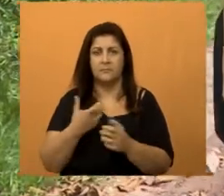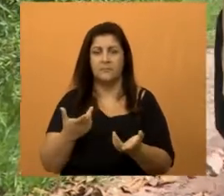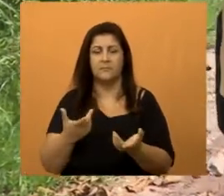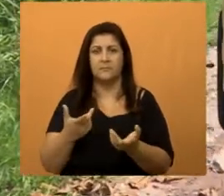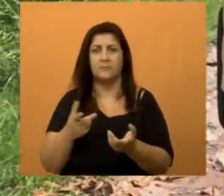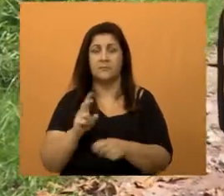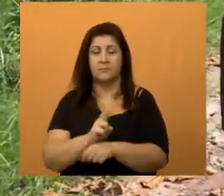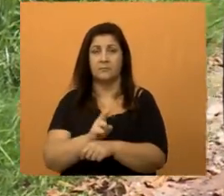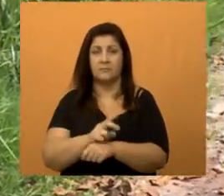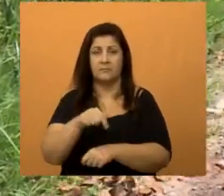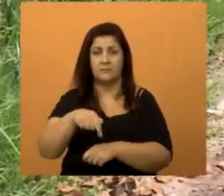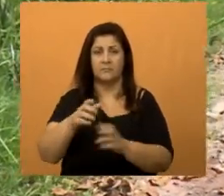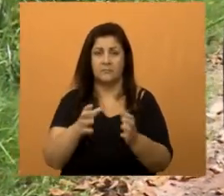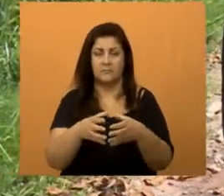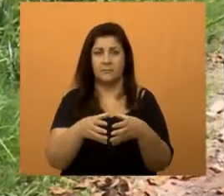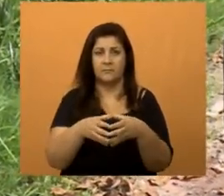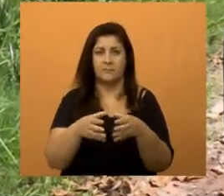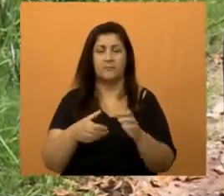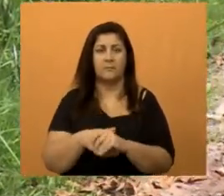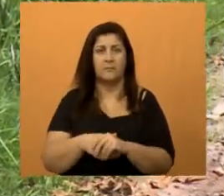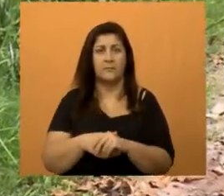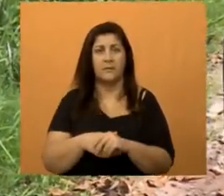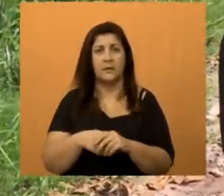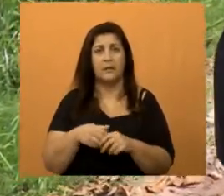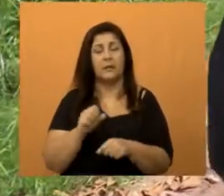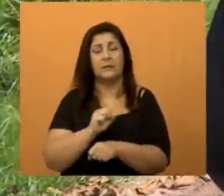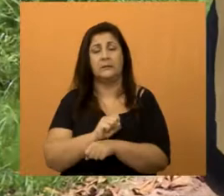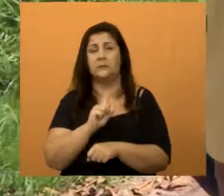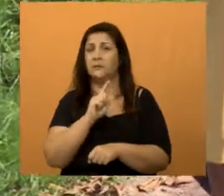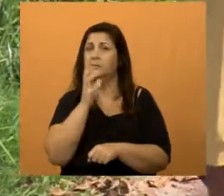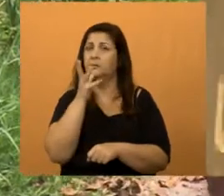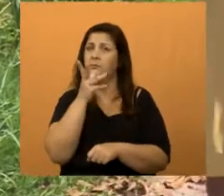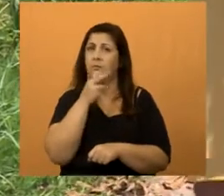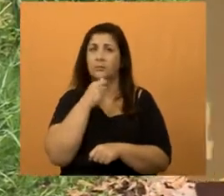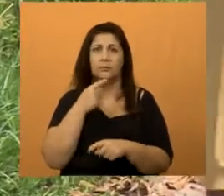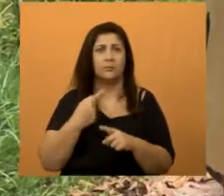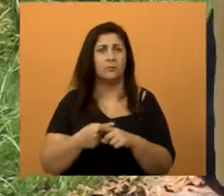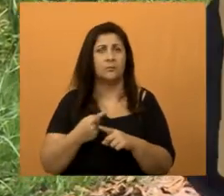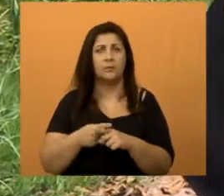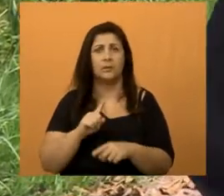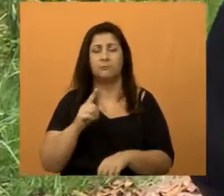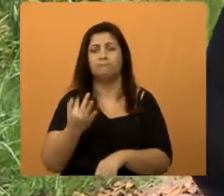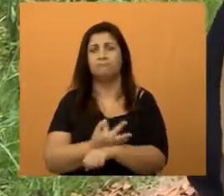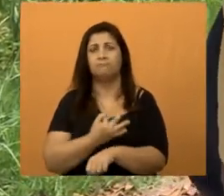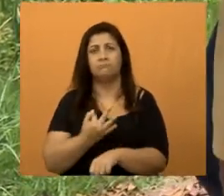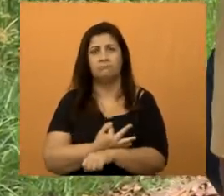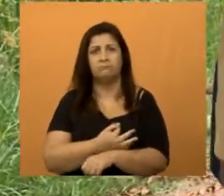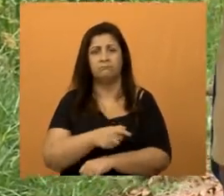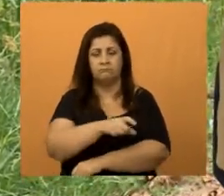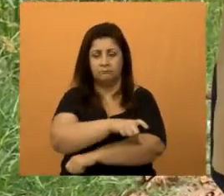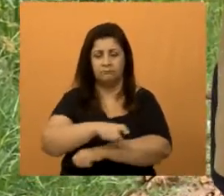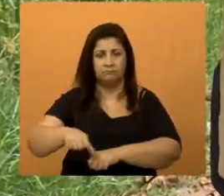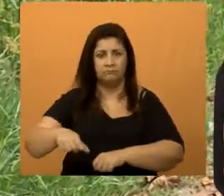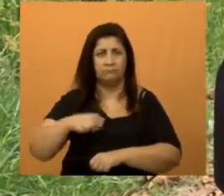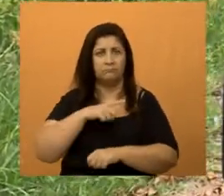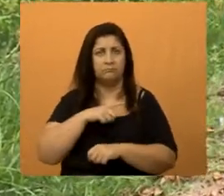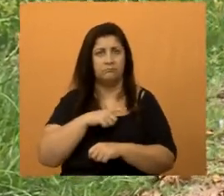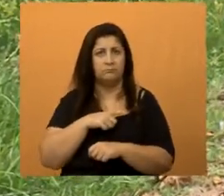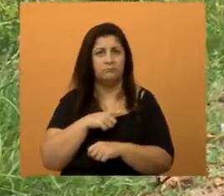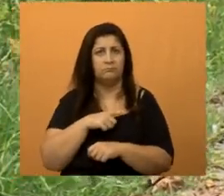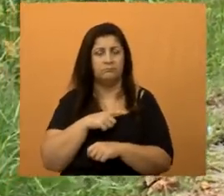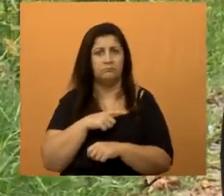paraíso. Eu espero que não demore muito, porque o povo já não aguenta mais. Porque na rua Serafim Domênico nós temos o caso,